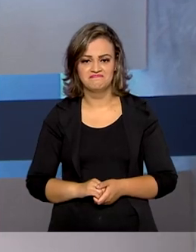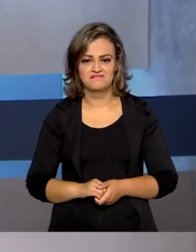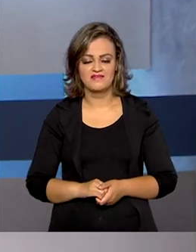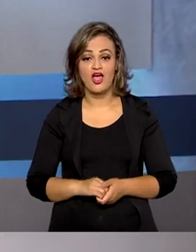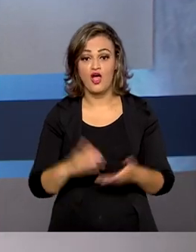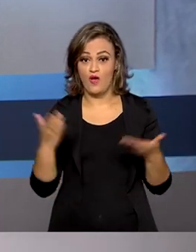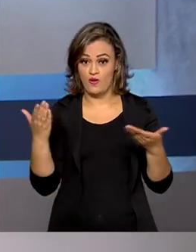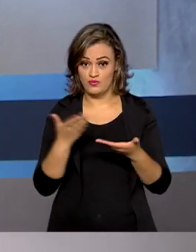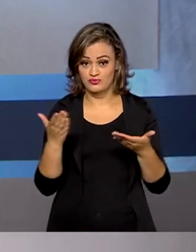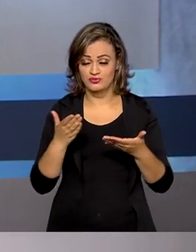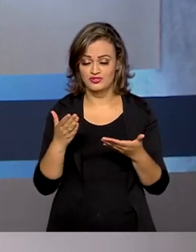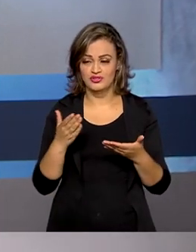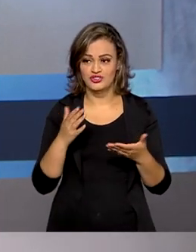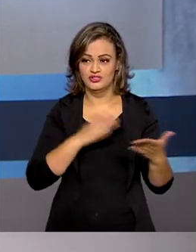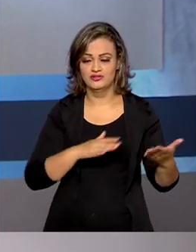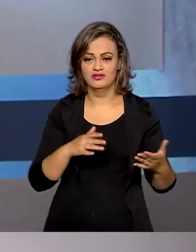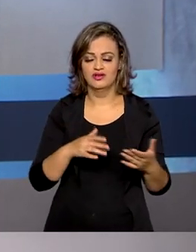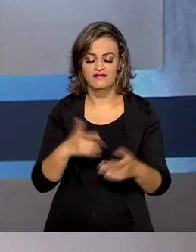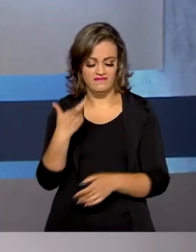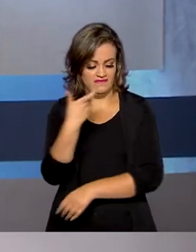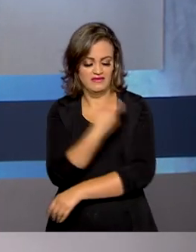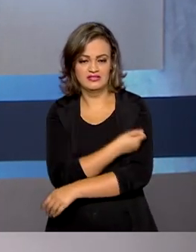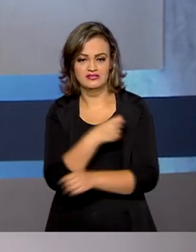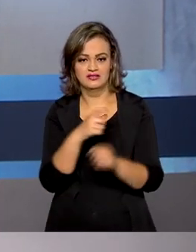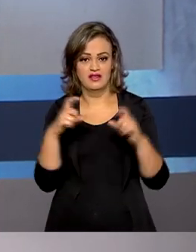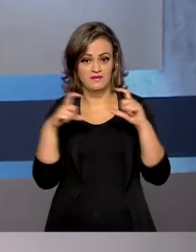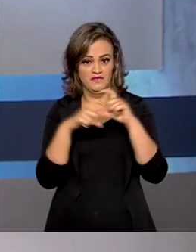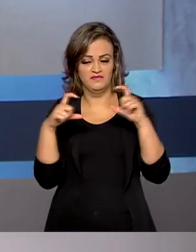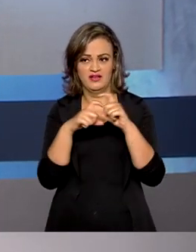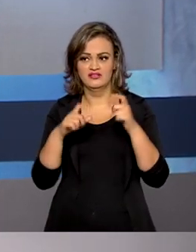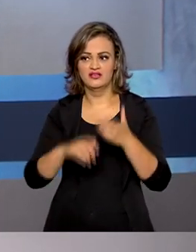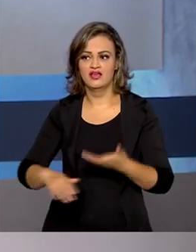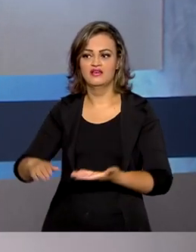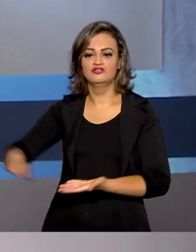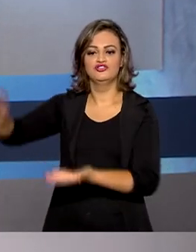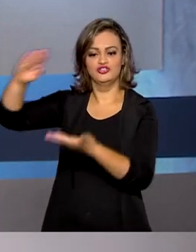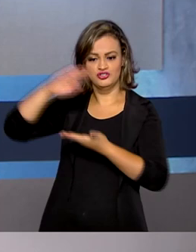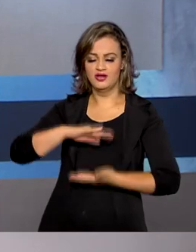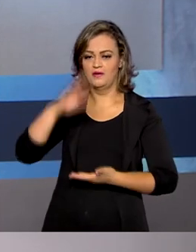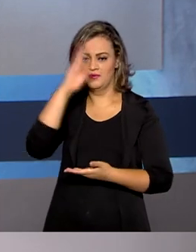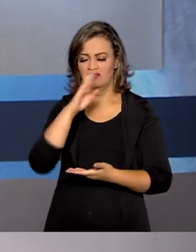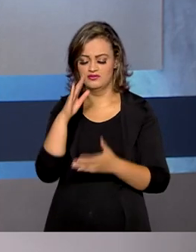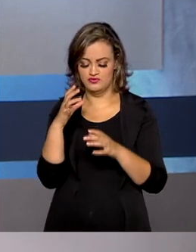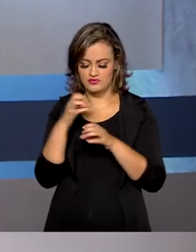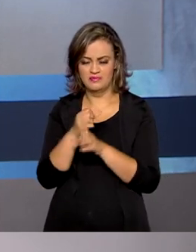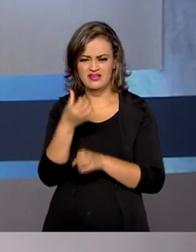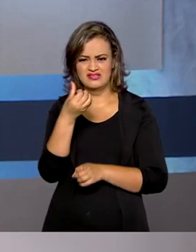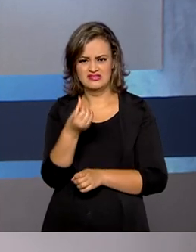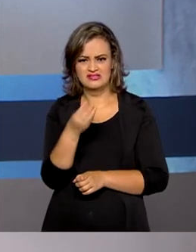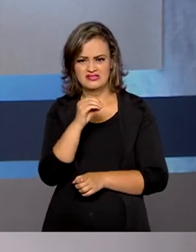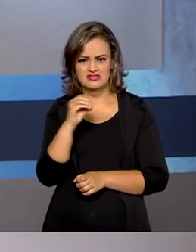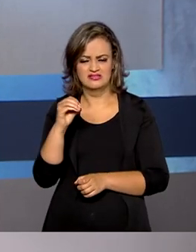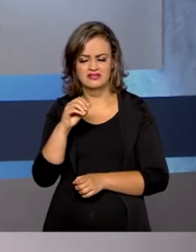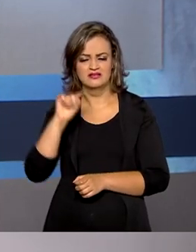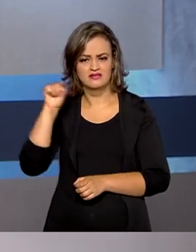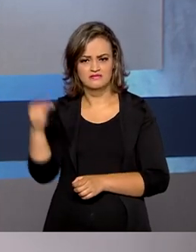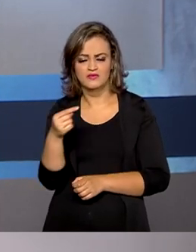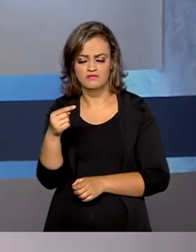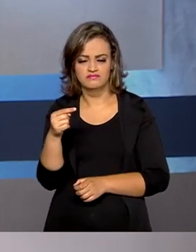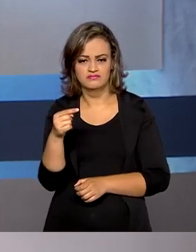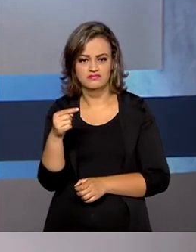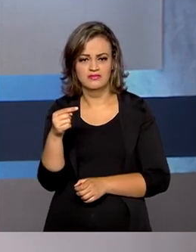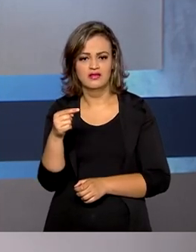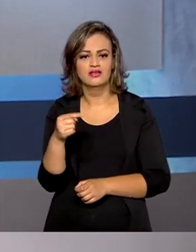Hoje, uma nova remessa de vacinas da Pfizer chega ao Brasil. São mais de 600 mil doses da vacina contra a Covid-19